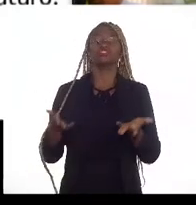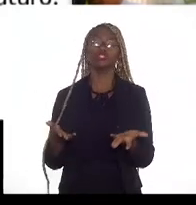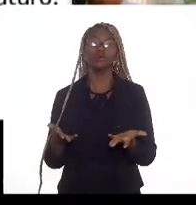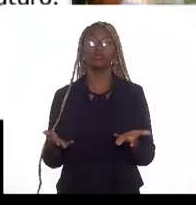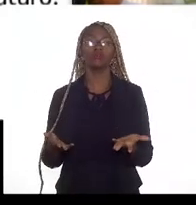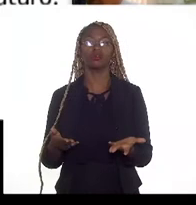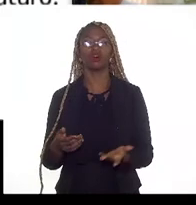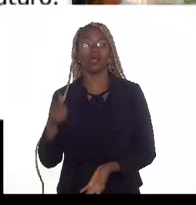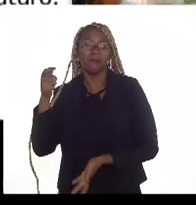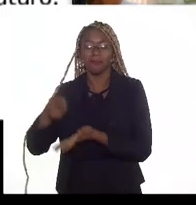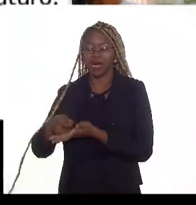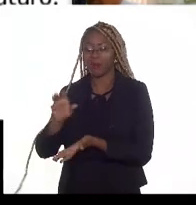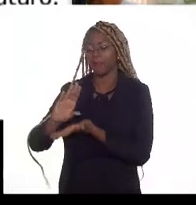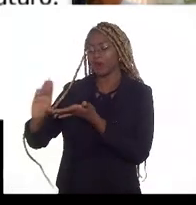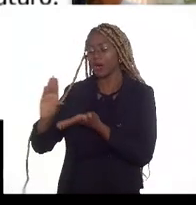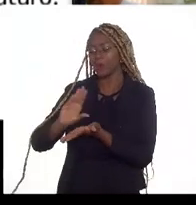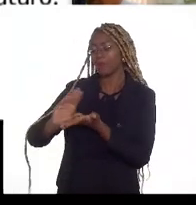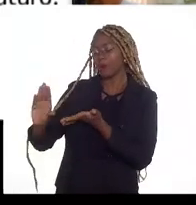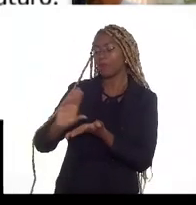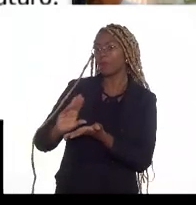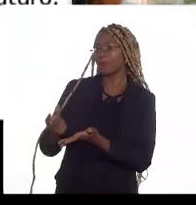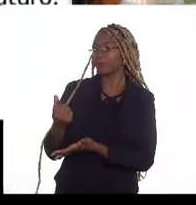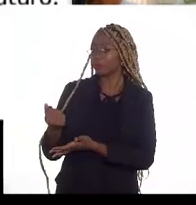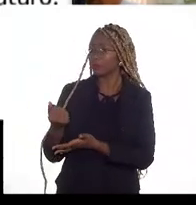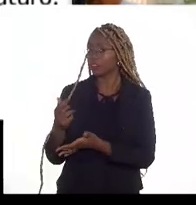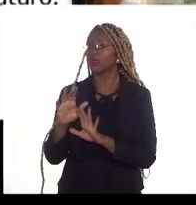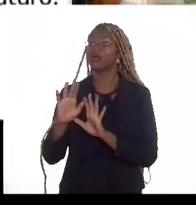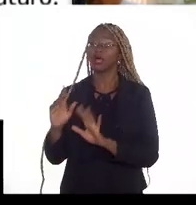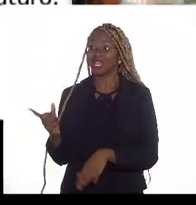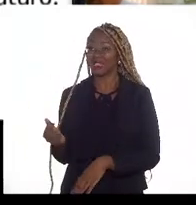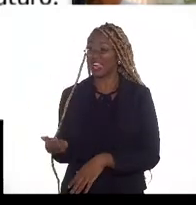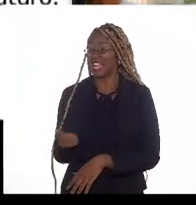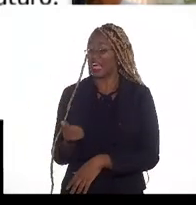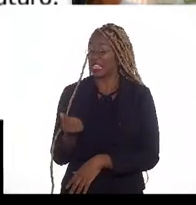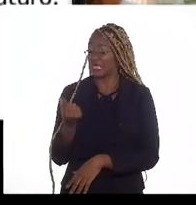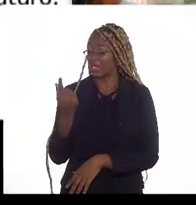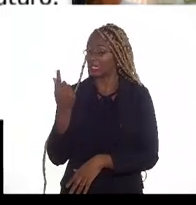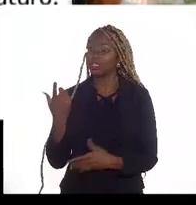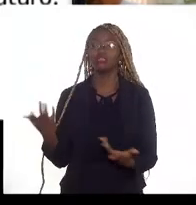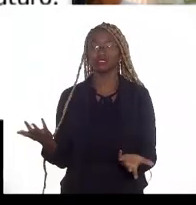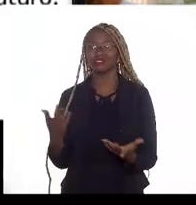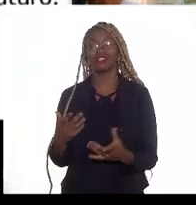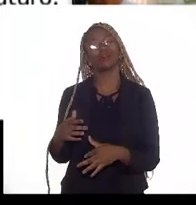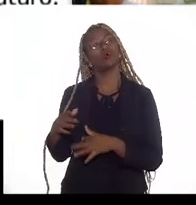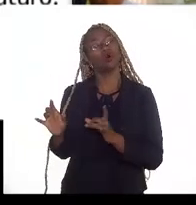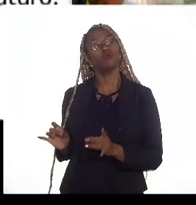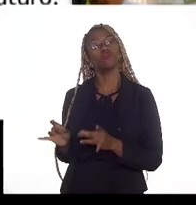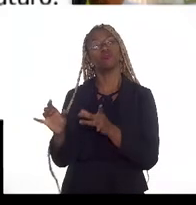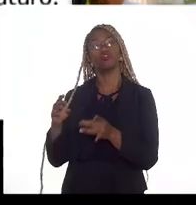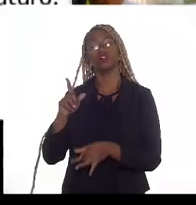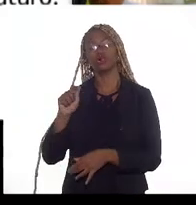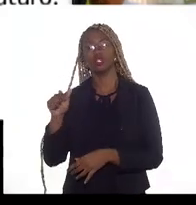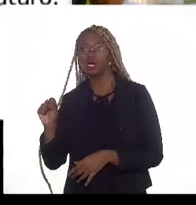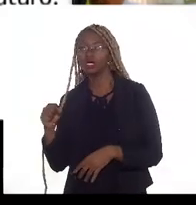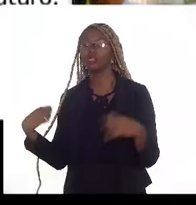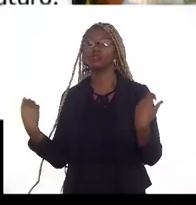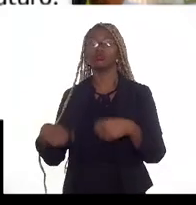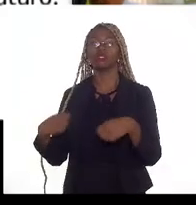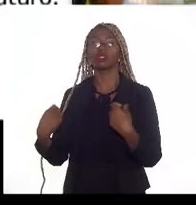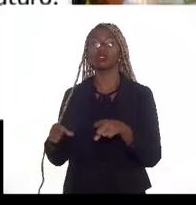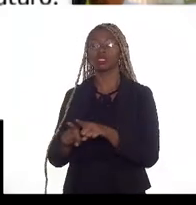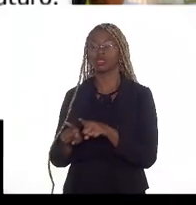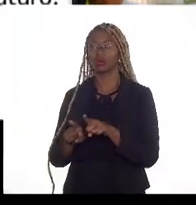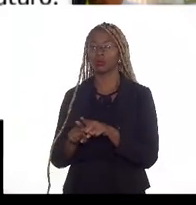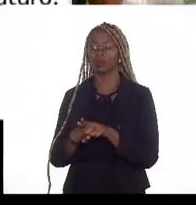investimentos são altos. Então, para você conseguir viabilizar o mercado de gás, você precisa de